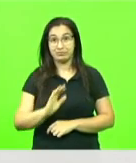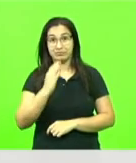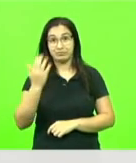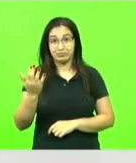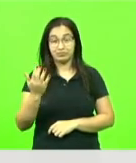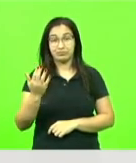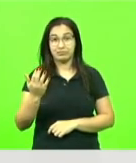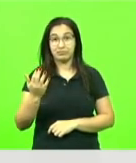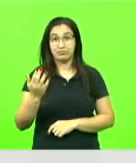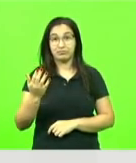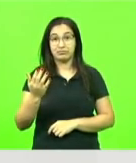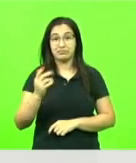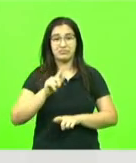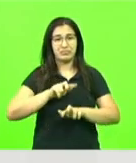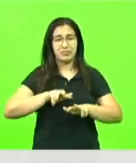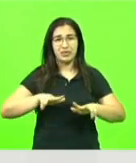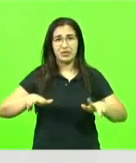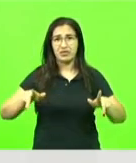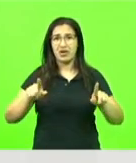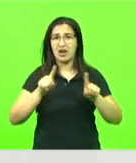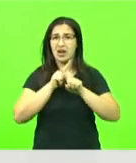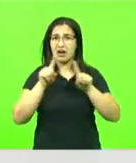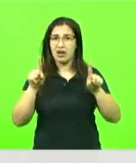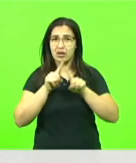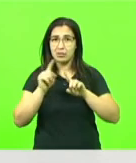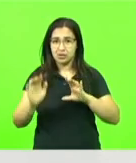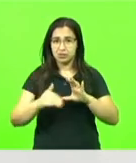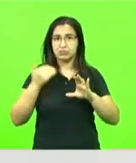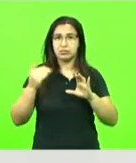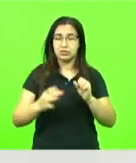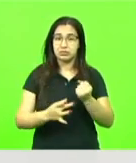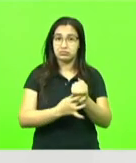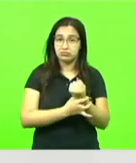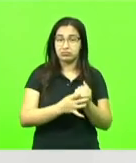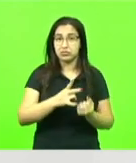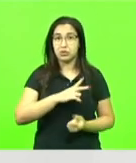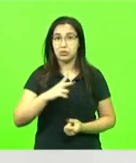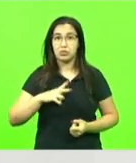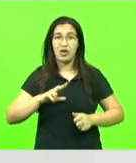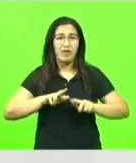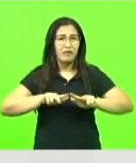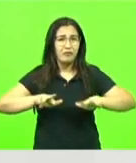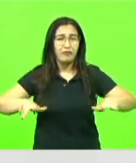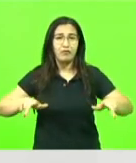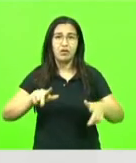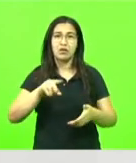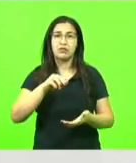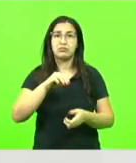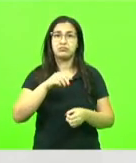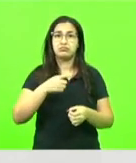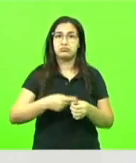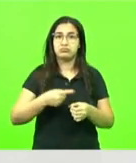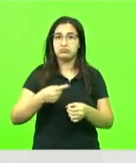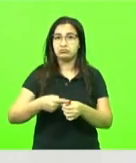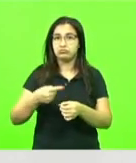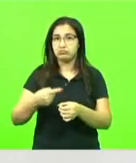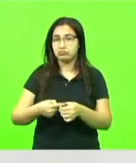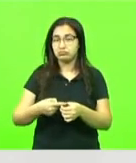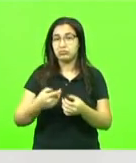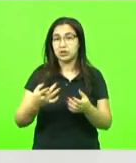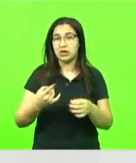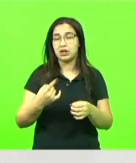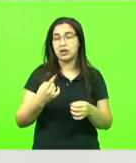Recebi diversas reclamações relativas à segurança pública de várias cidades do Estado, entre elas a cidade de